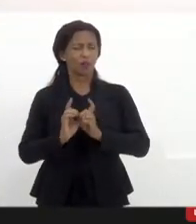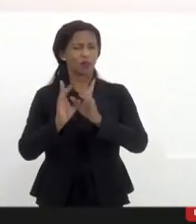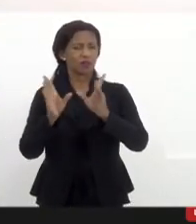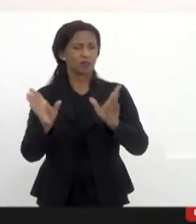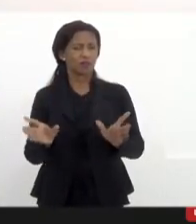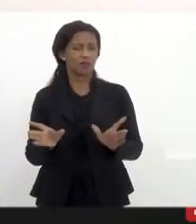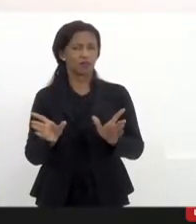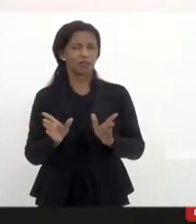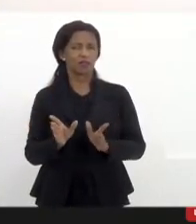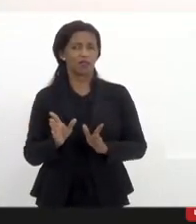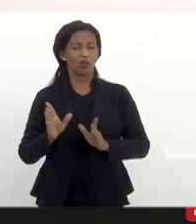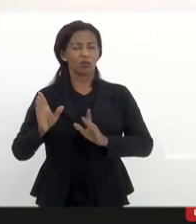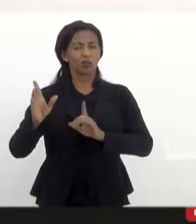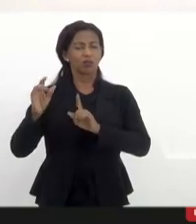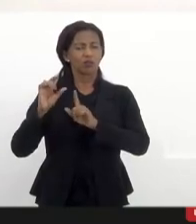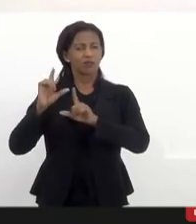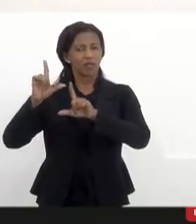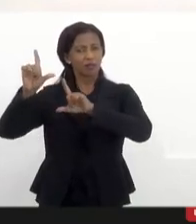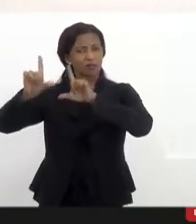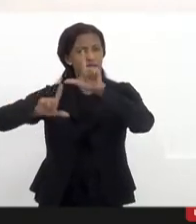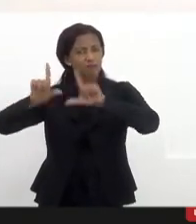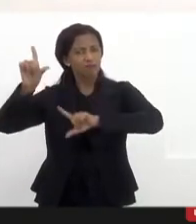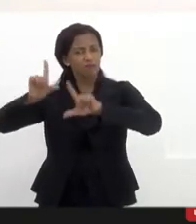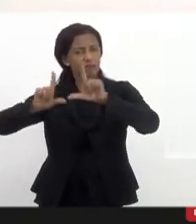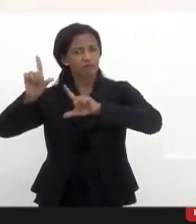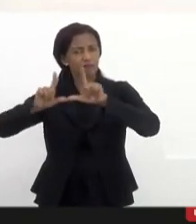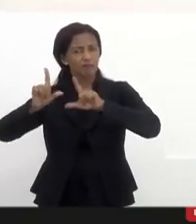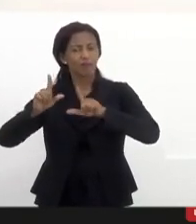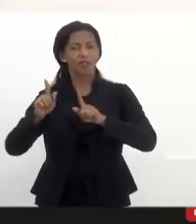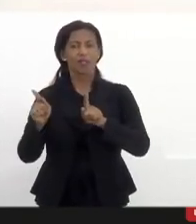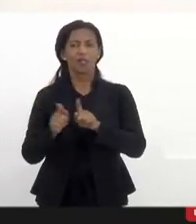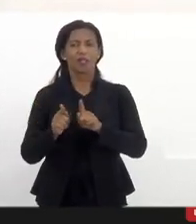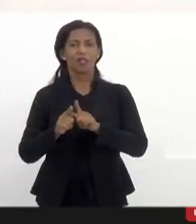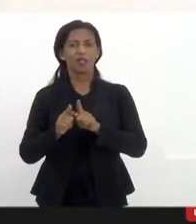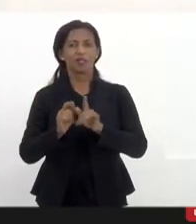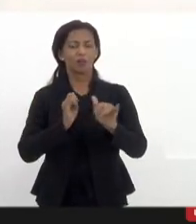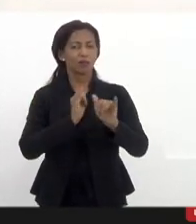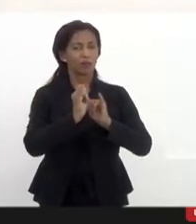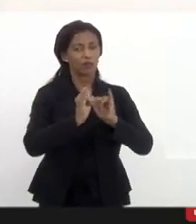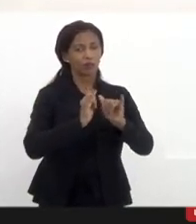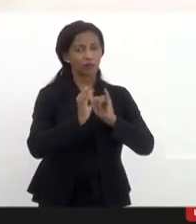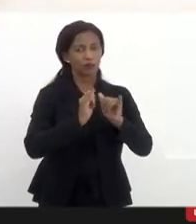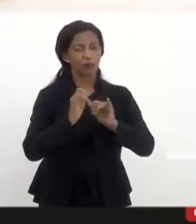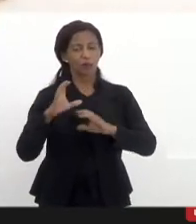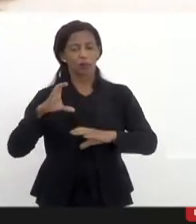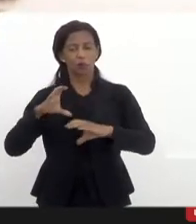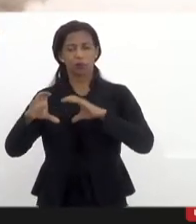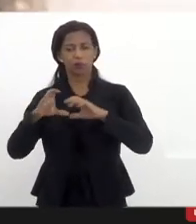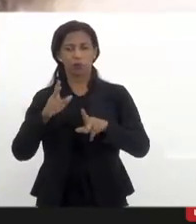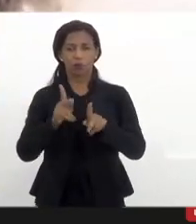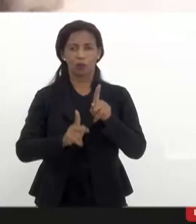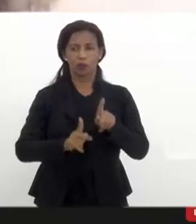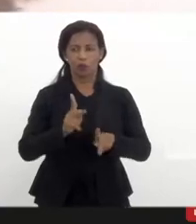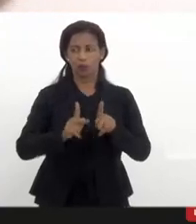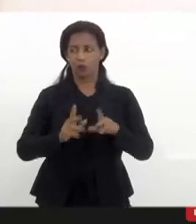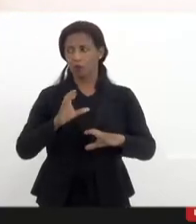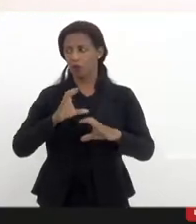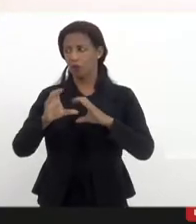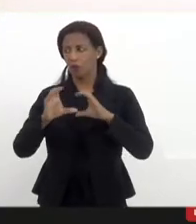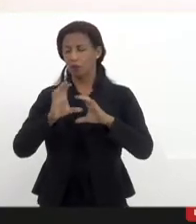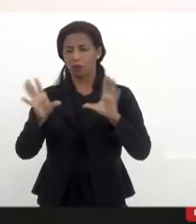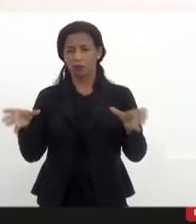da mídia e do acesso a recursos da mídia para uma comunicação popular, uma comunicação